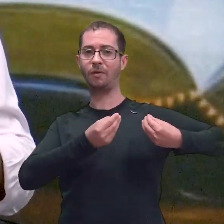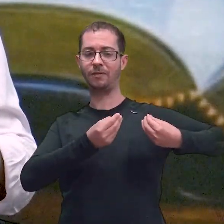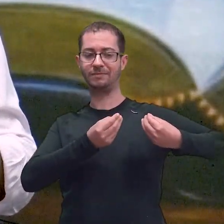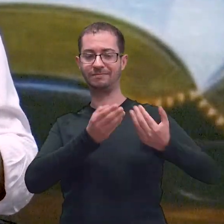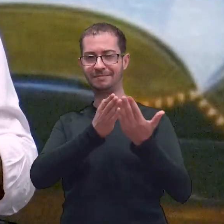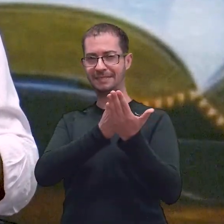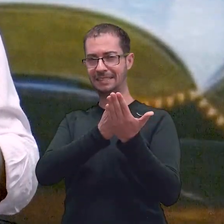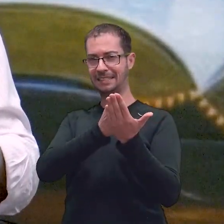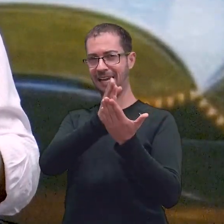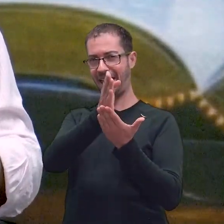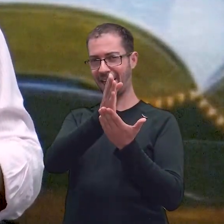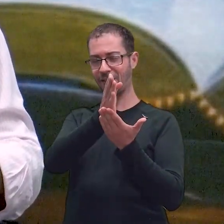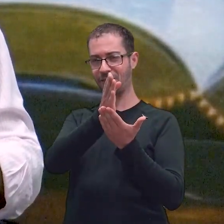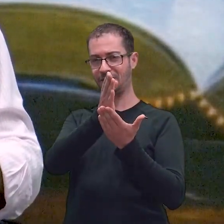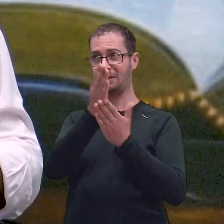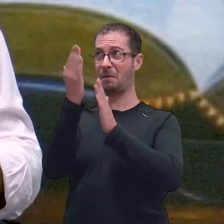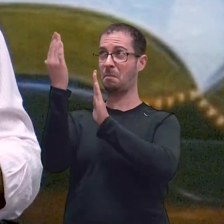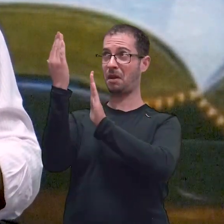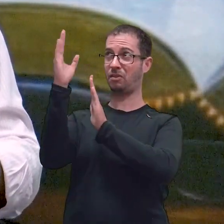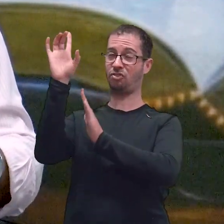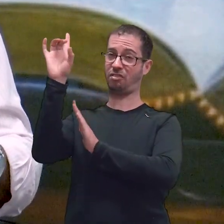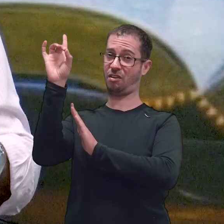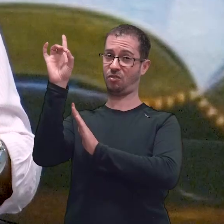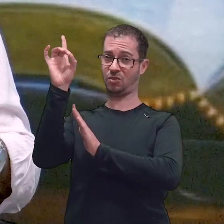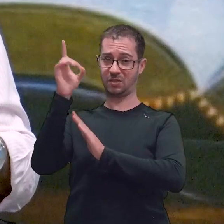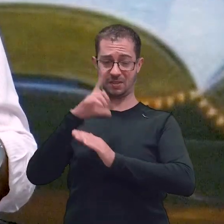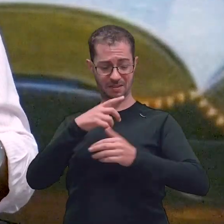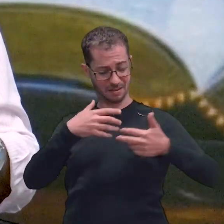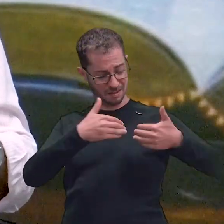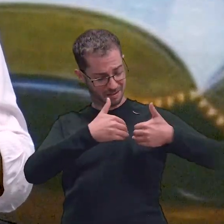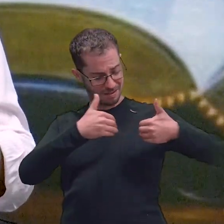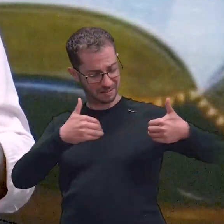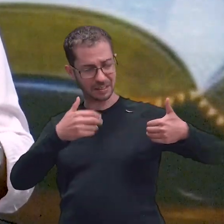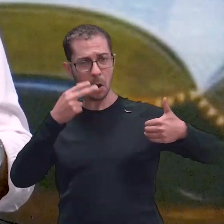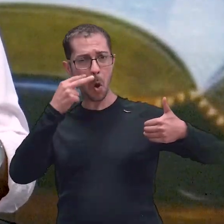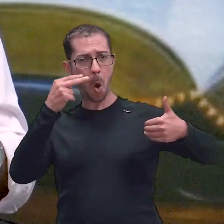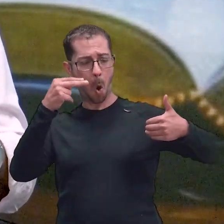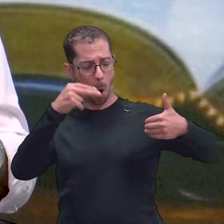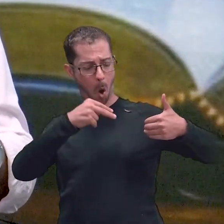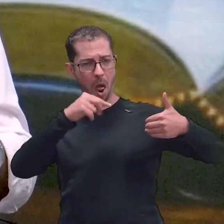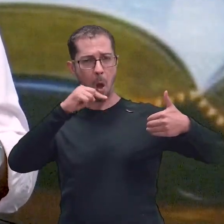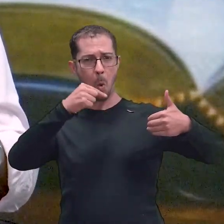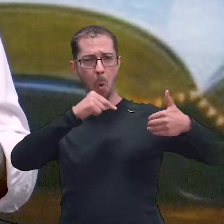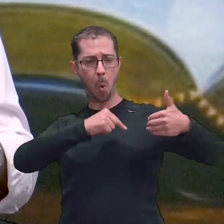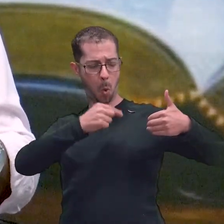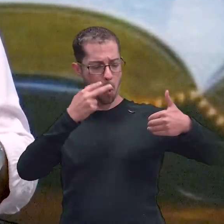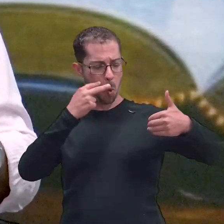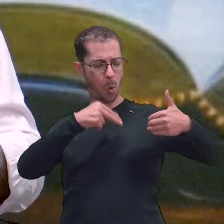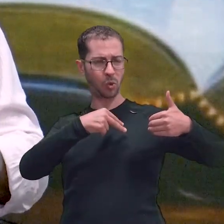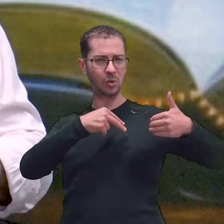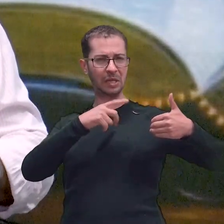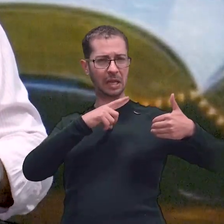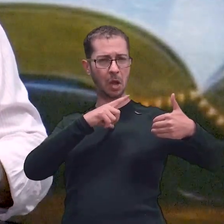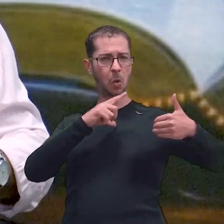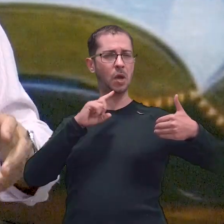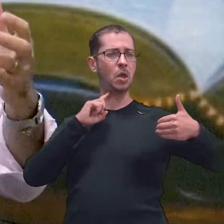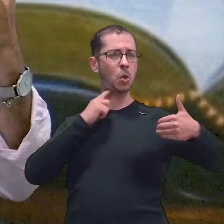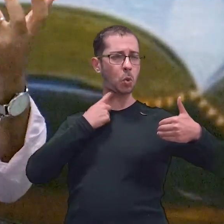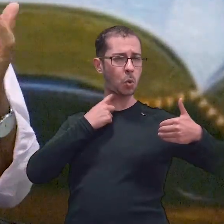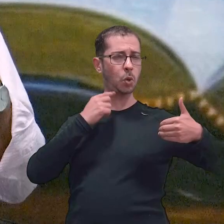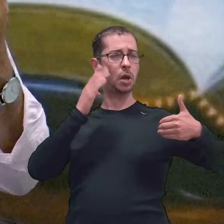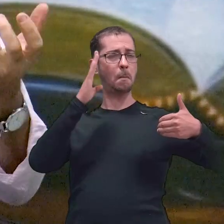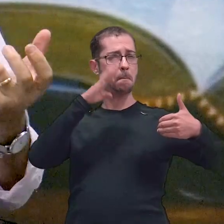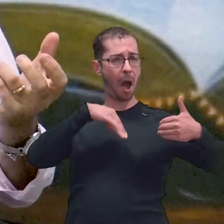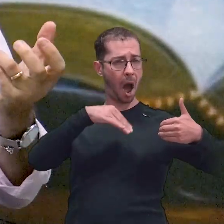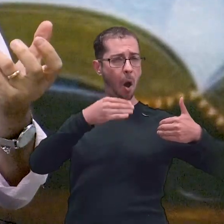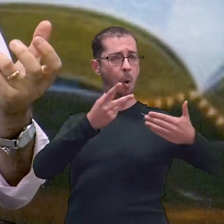sido reto diante da Tua palavra? Será que tem alguma coisa que precisa ser tirada aqui desse meu